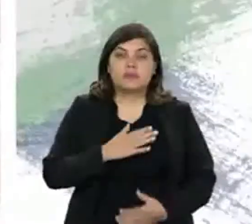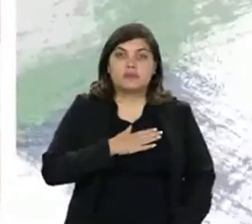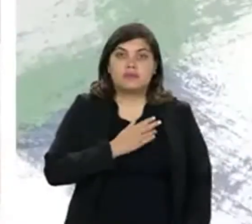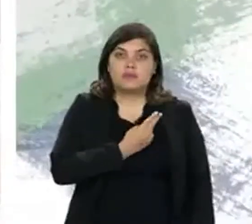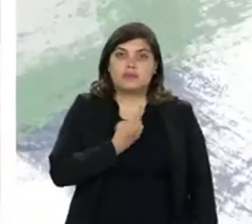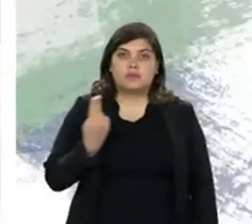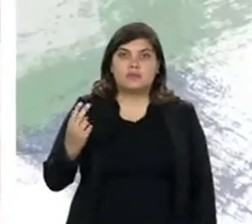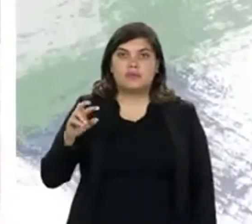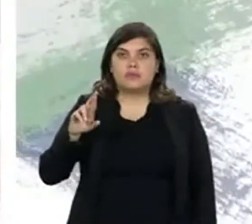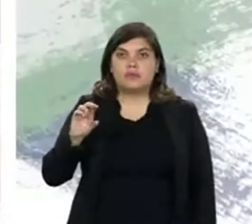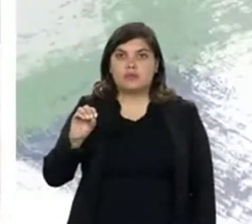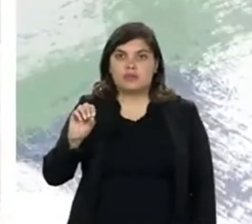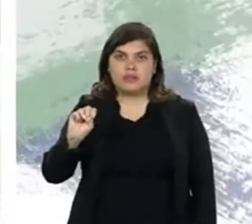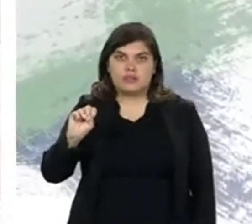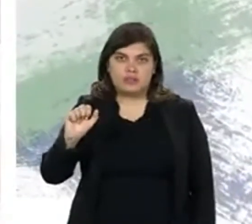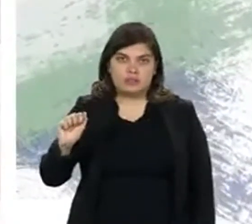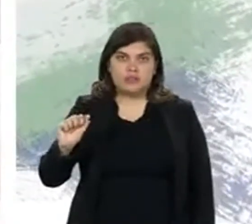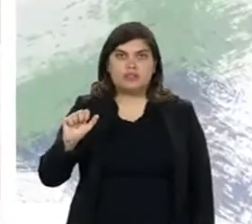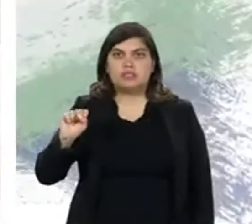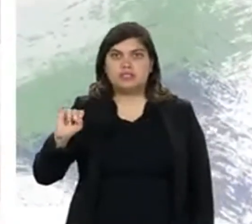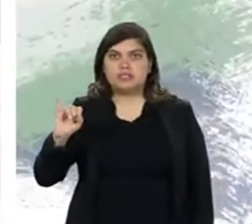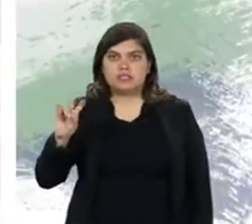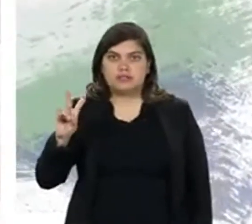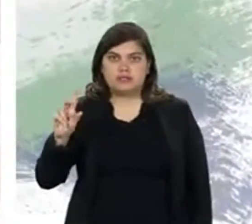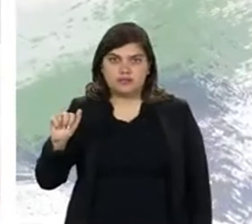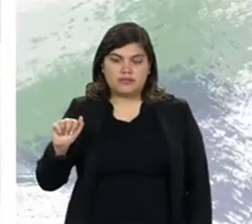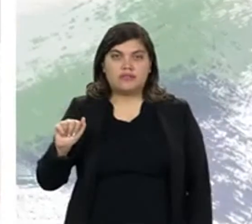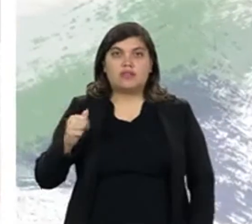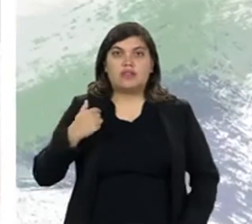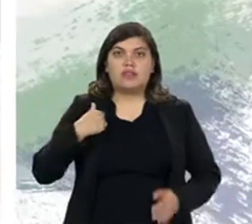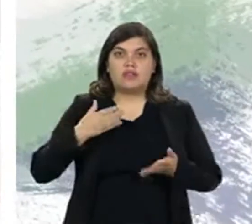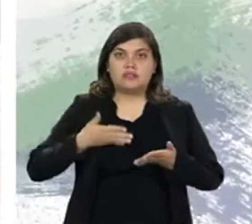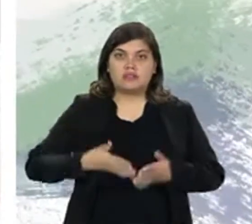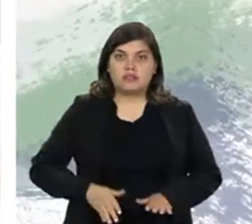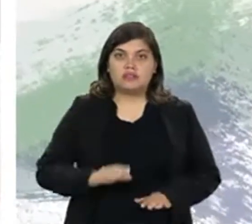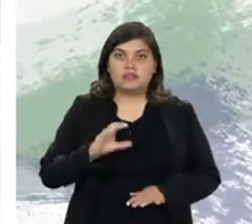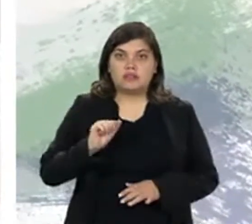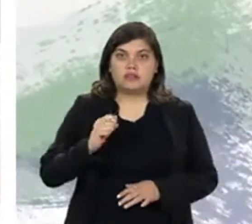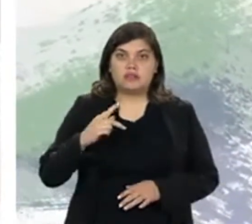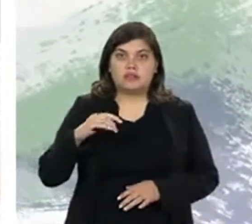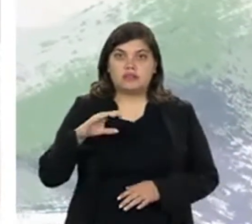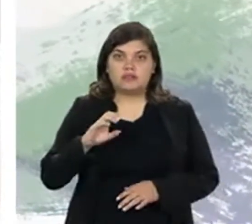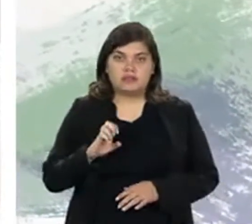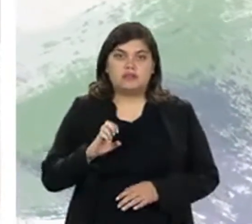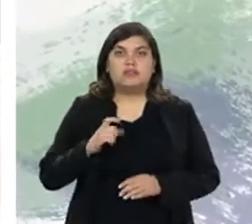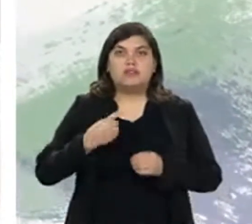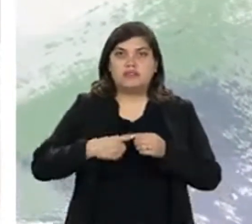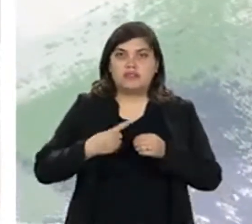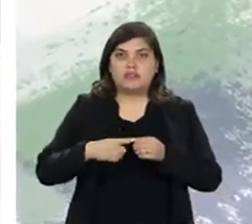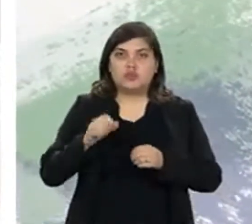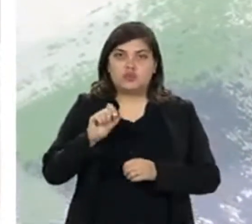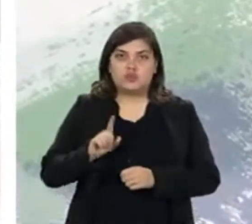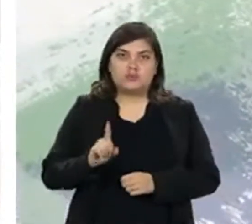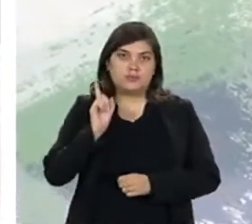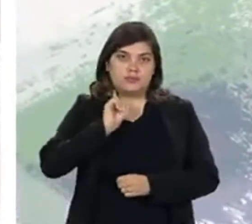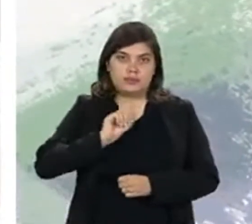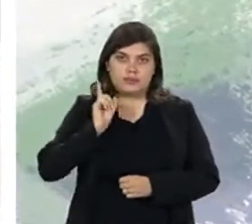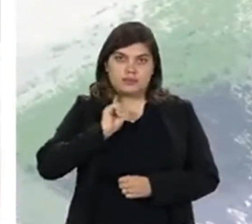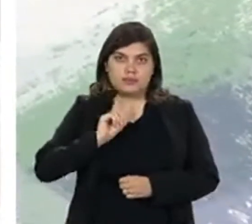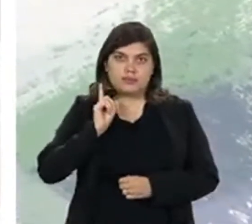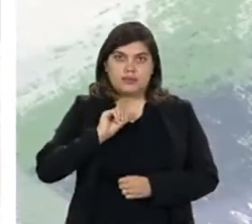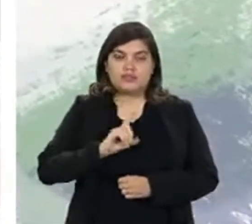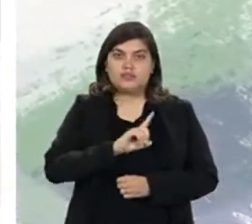Meu nome é Rosa Capobianco Ribeiro da Silva, nasci em Campestre, na cidade do sul de Minas,